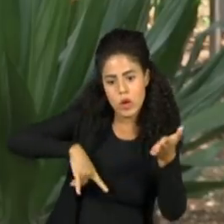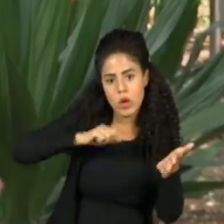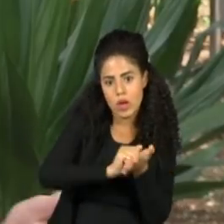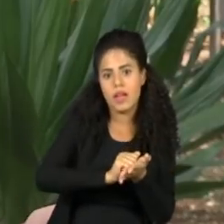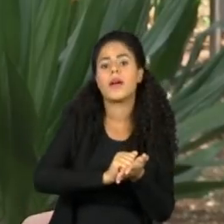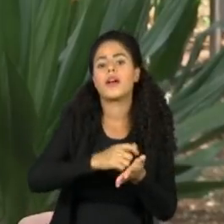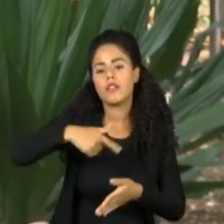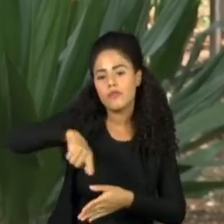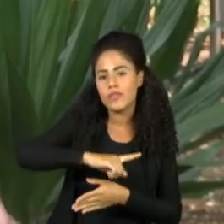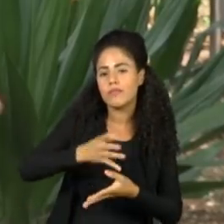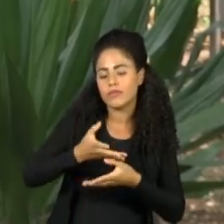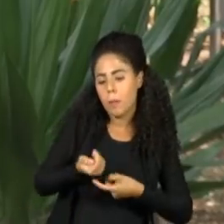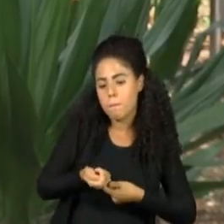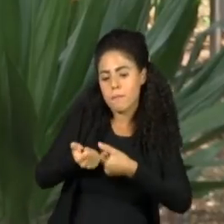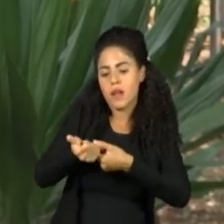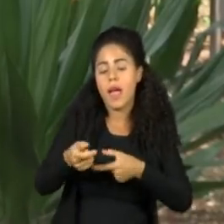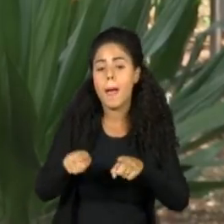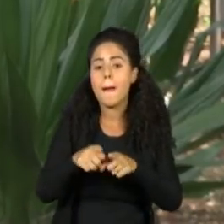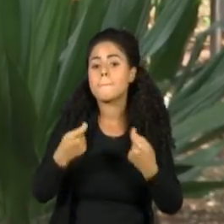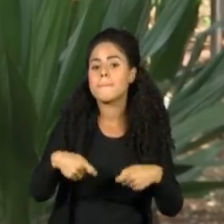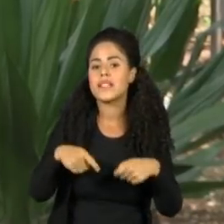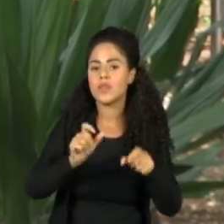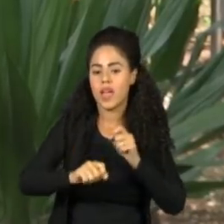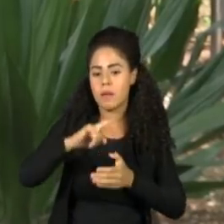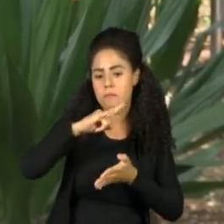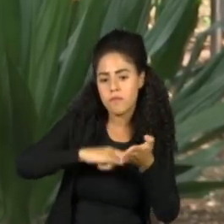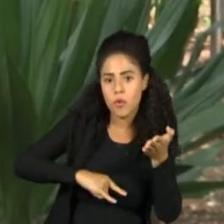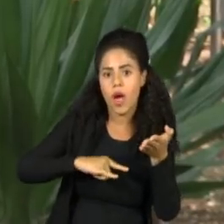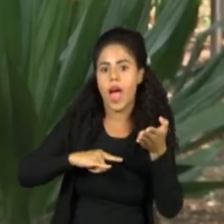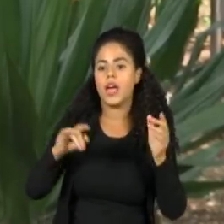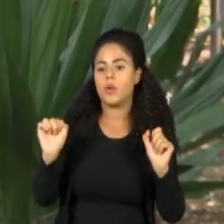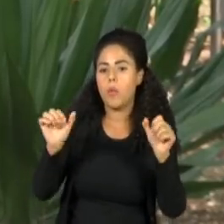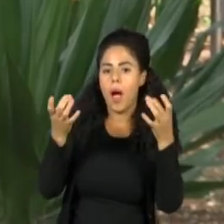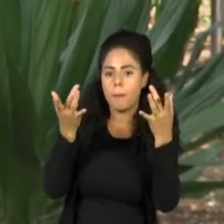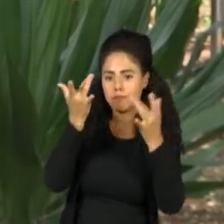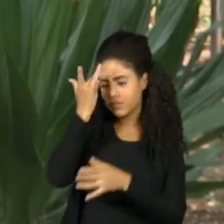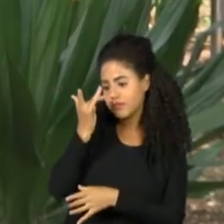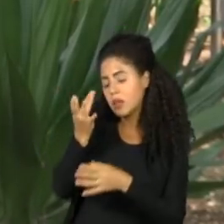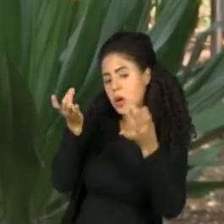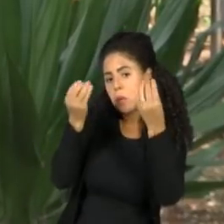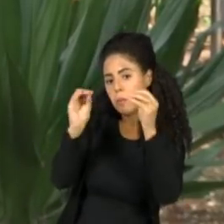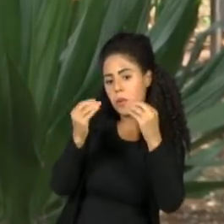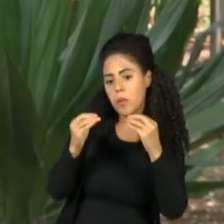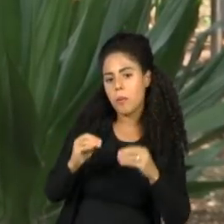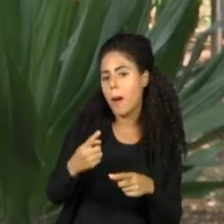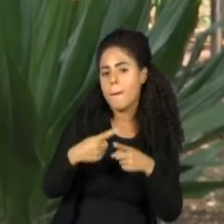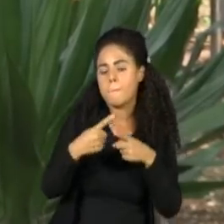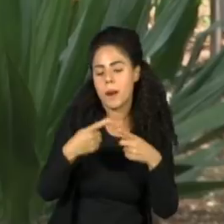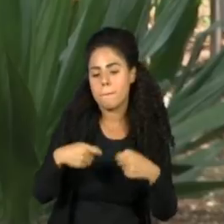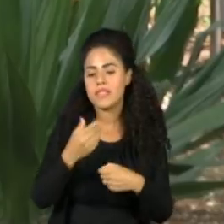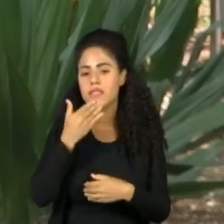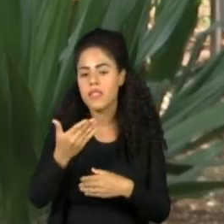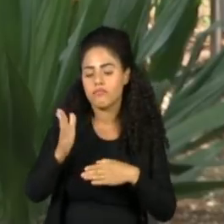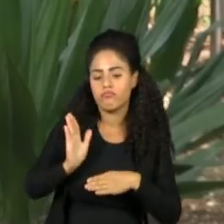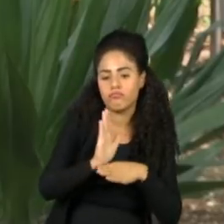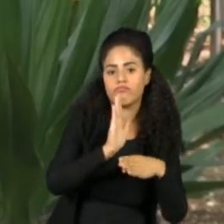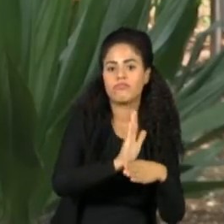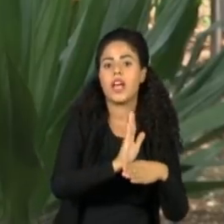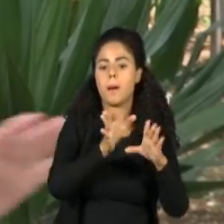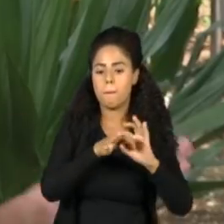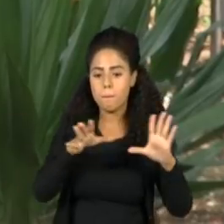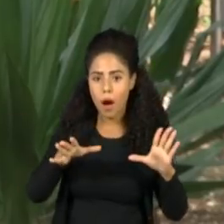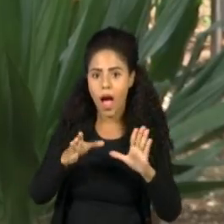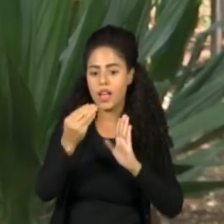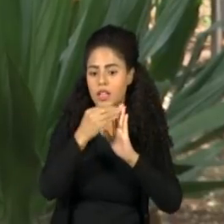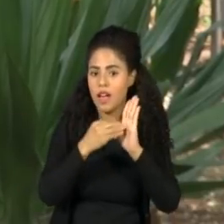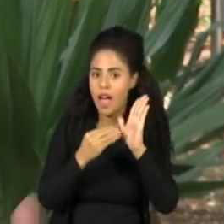ser um dos beneficiados, é preciso escrever um pequeno perfil explicando o porquê do pedido de ajuda, disponibilizar os dados